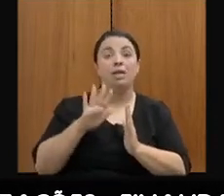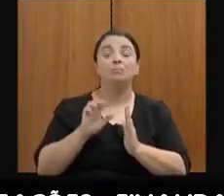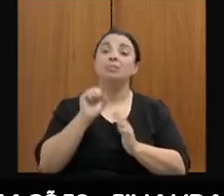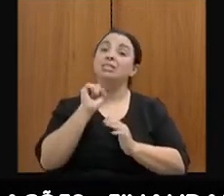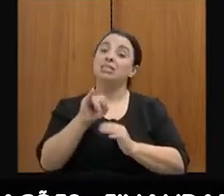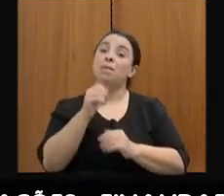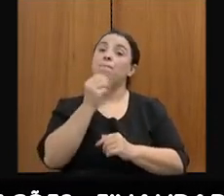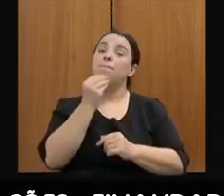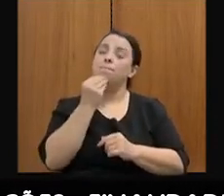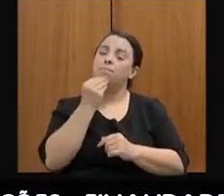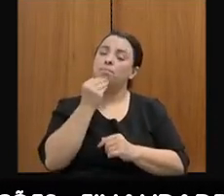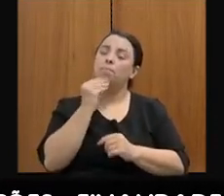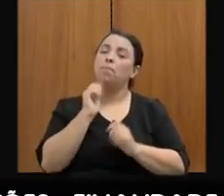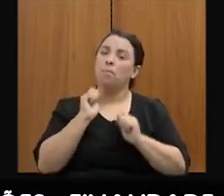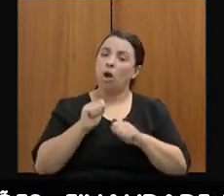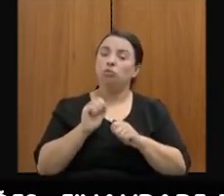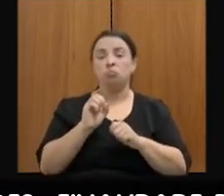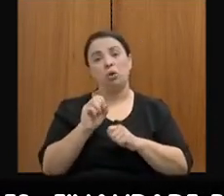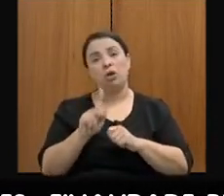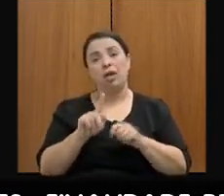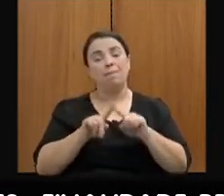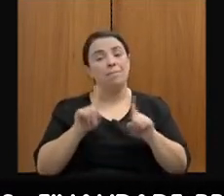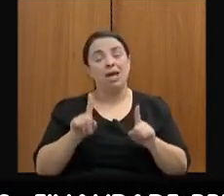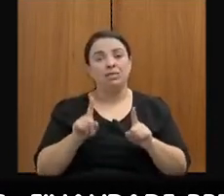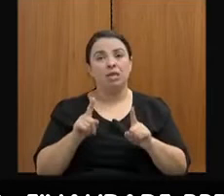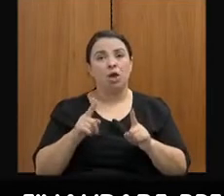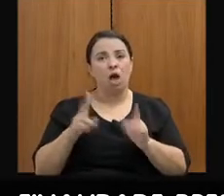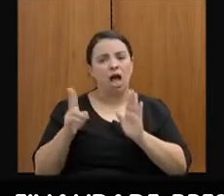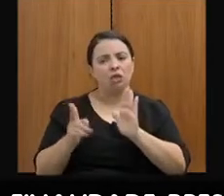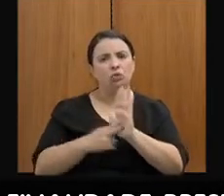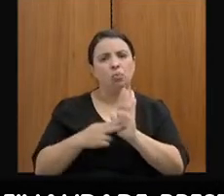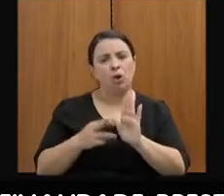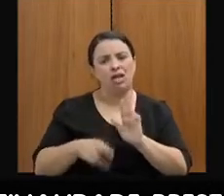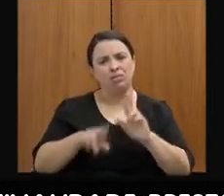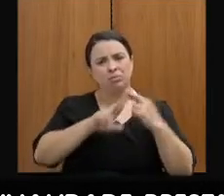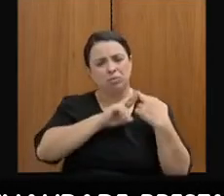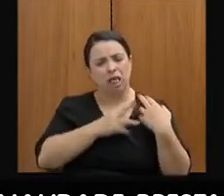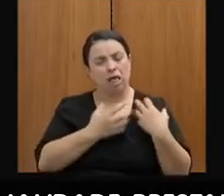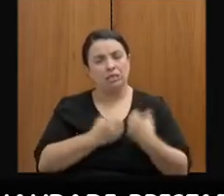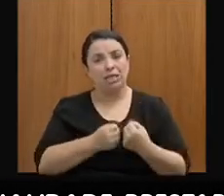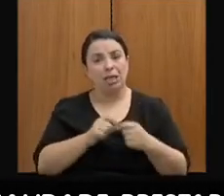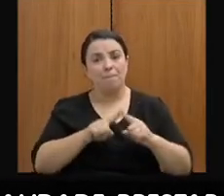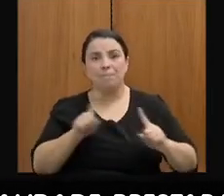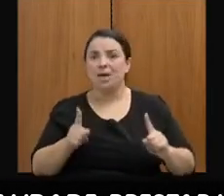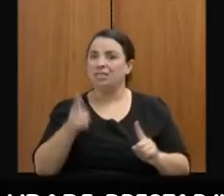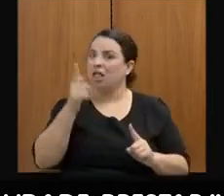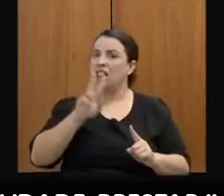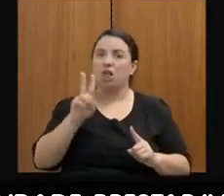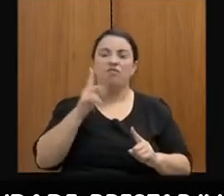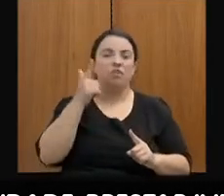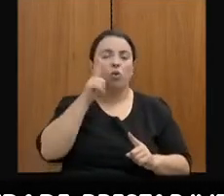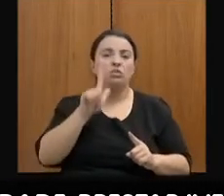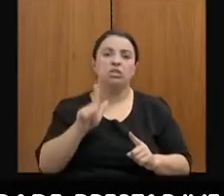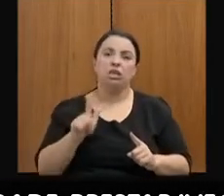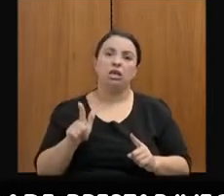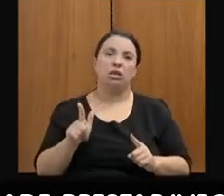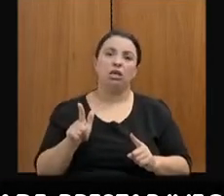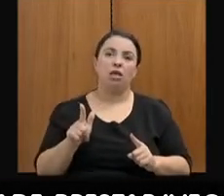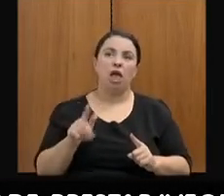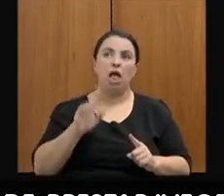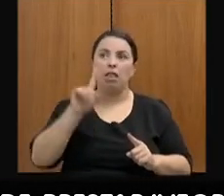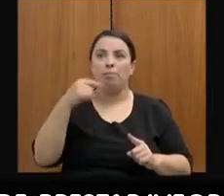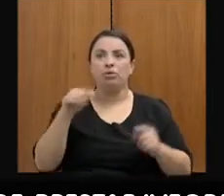temos condições de fazer não é um ato responsável. Eu acho que a responsabilidade, o compromisso, o respeito,